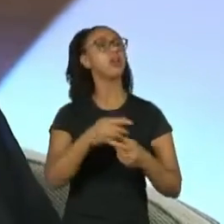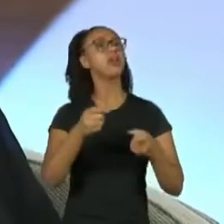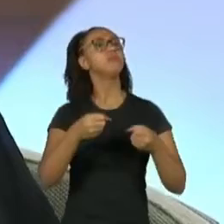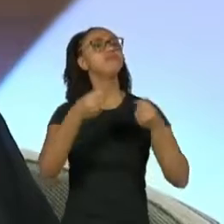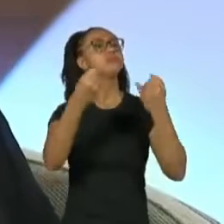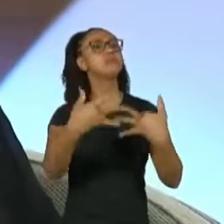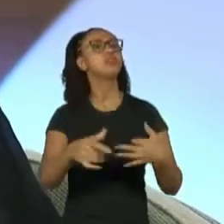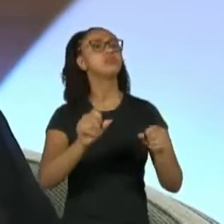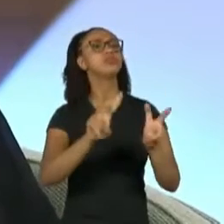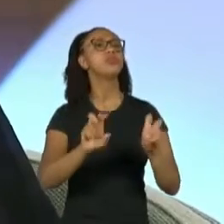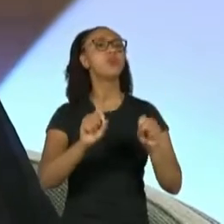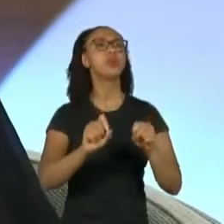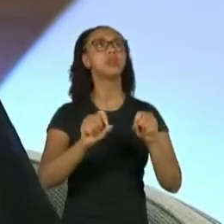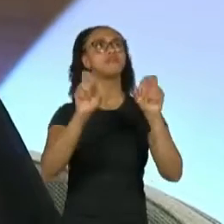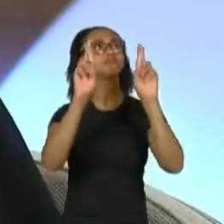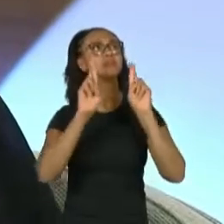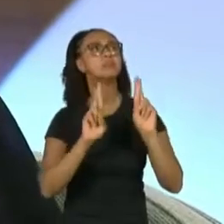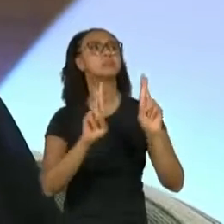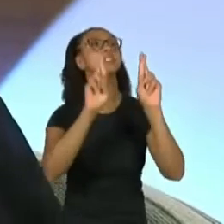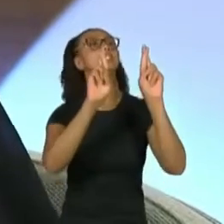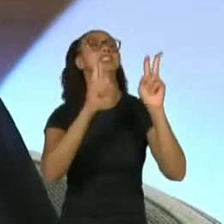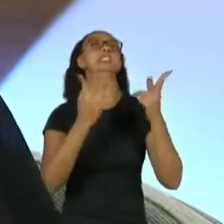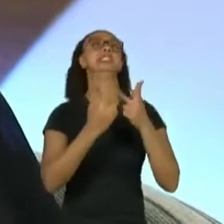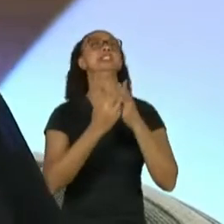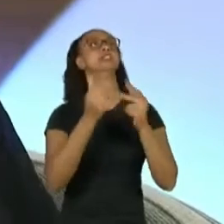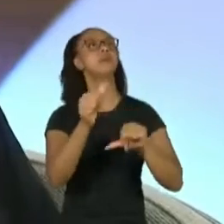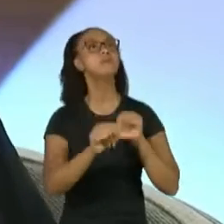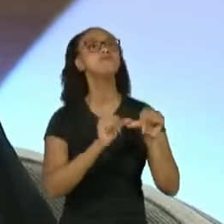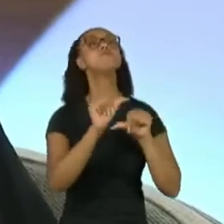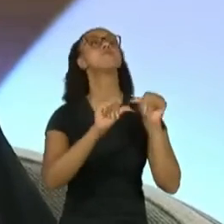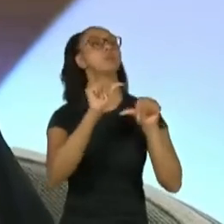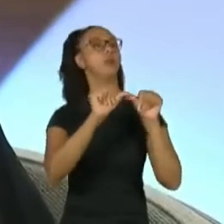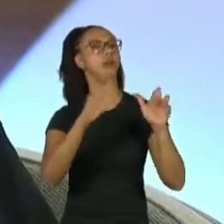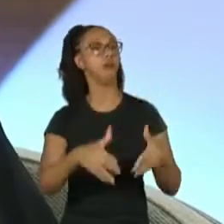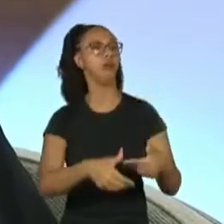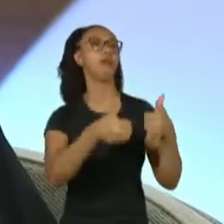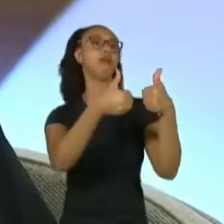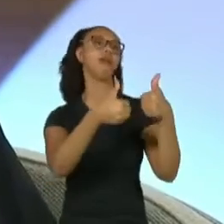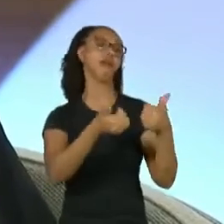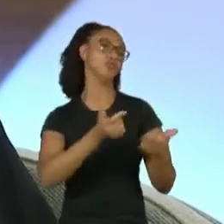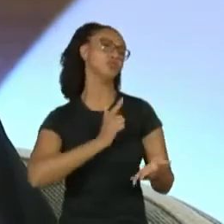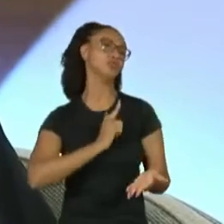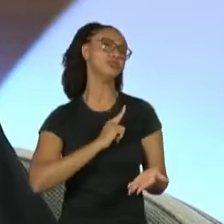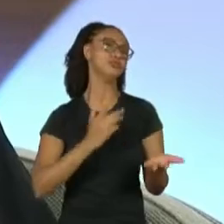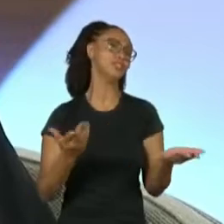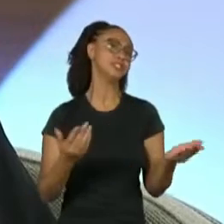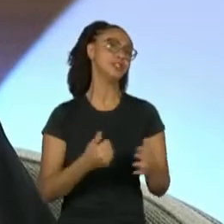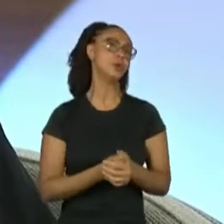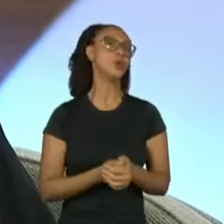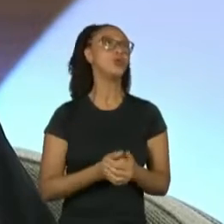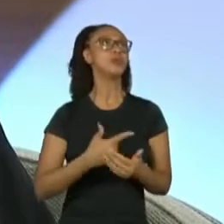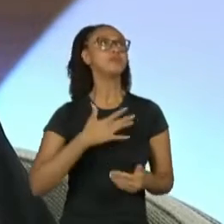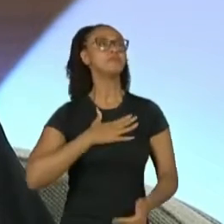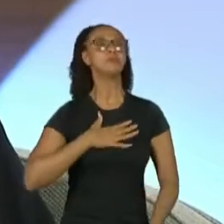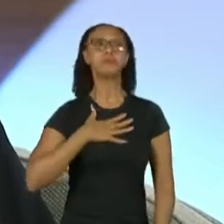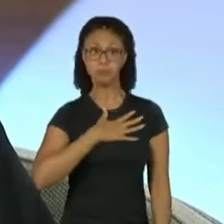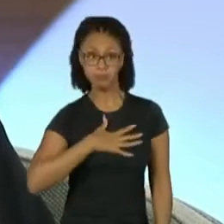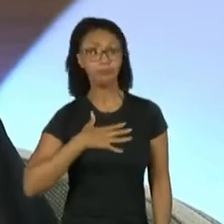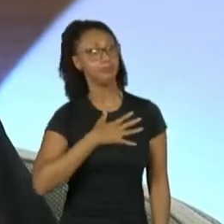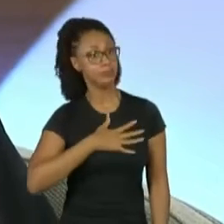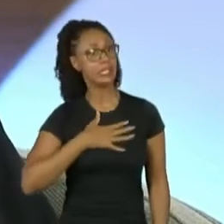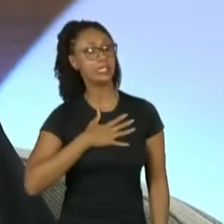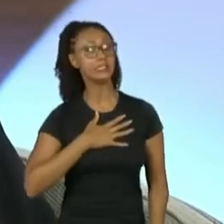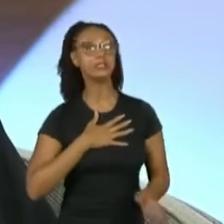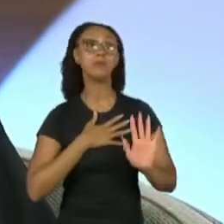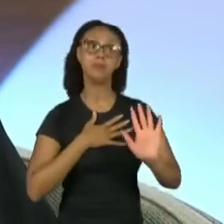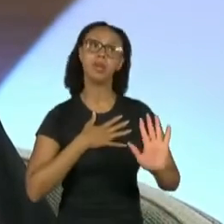de esperança, de esperança, de mudanças para melhor. Então, foi prazeroso e só